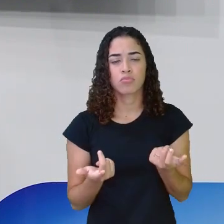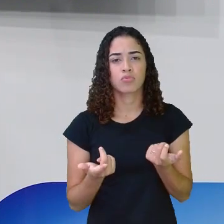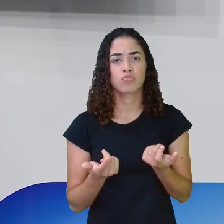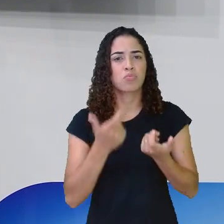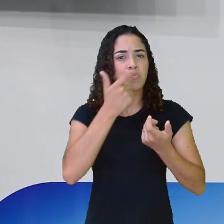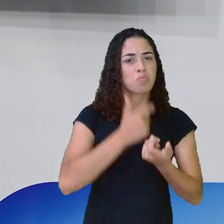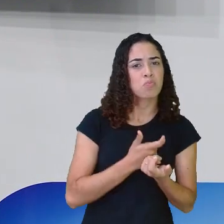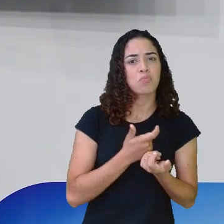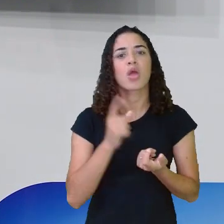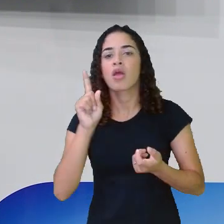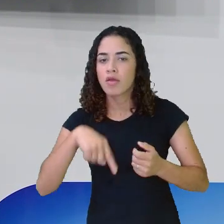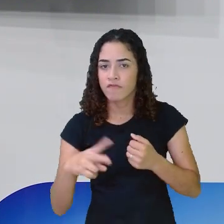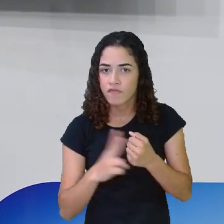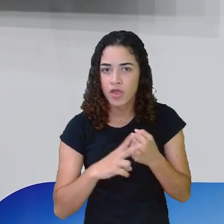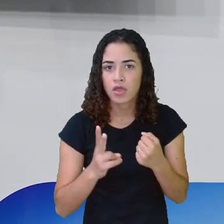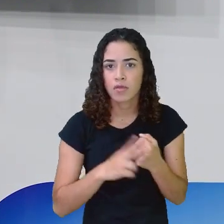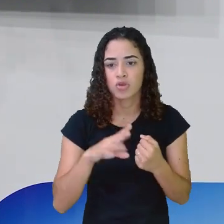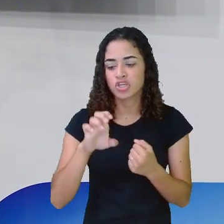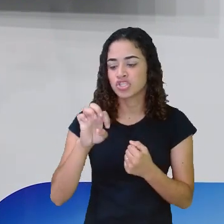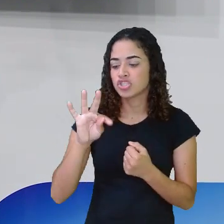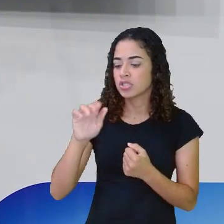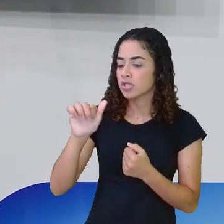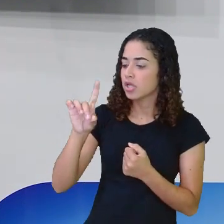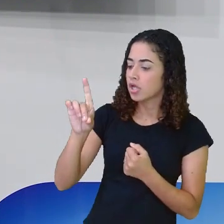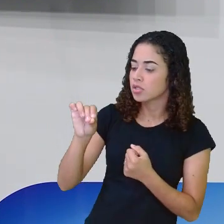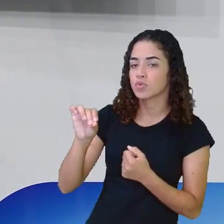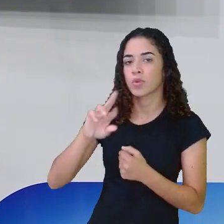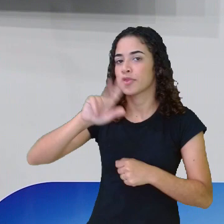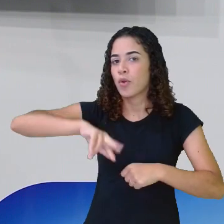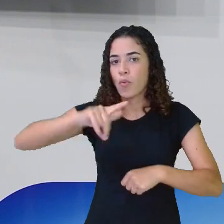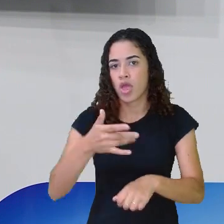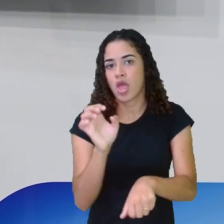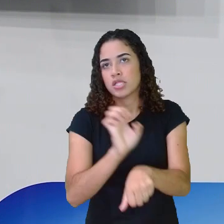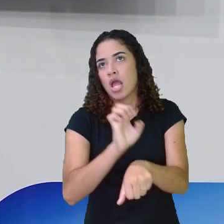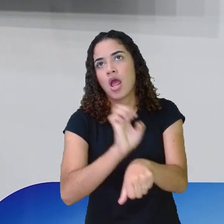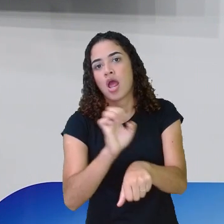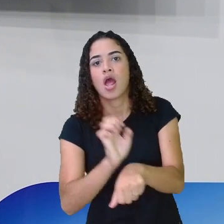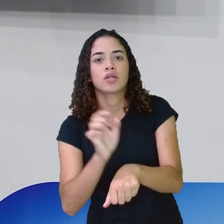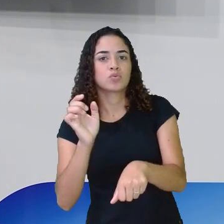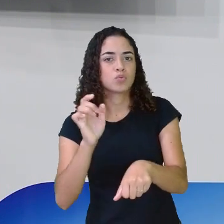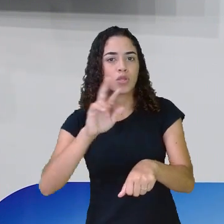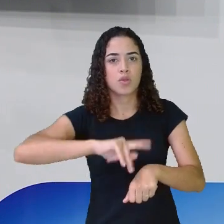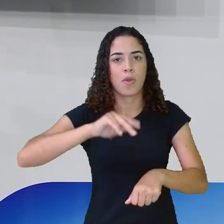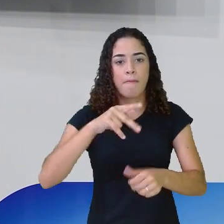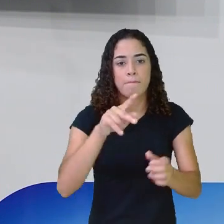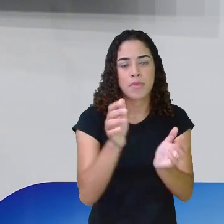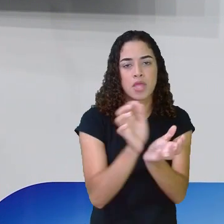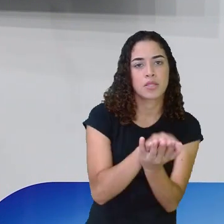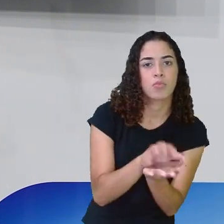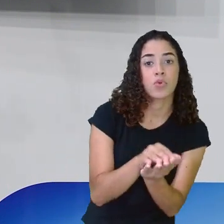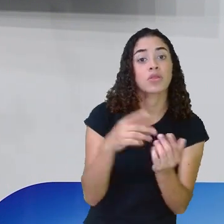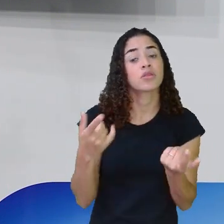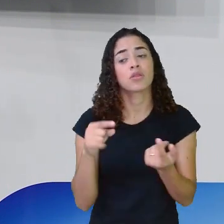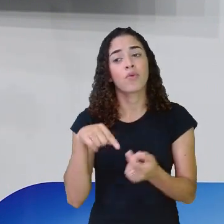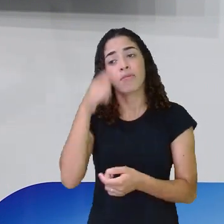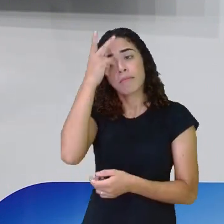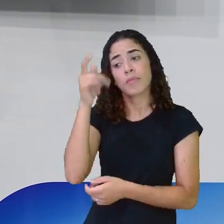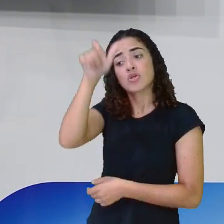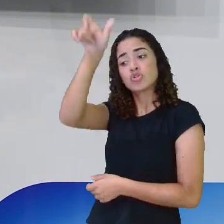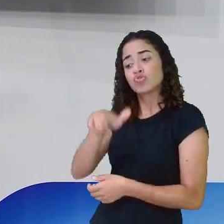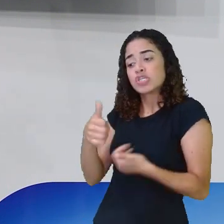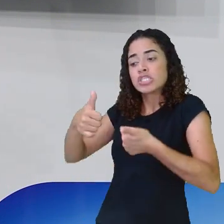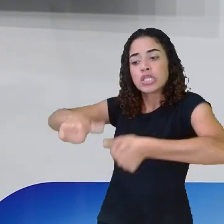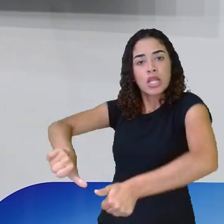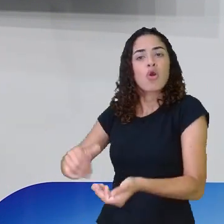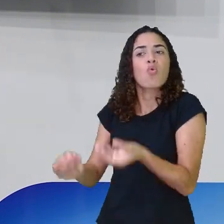é um verbo. O estado aí não é Pernambuco, São Paulo, não, tá? É como o sujeito ali está. Ele está,